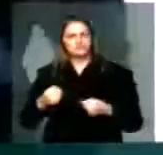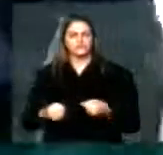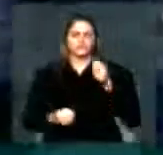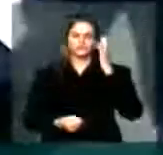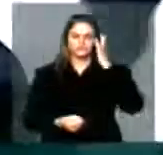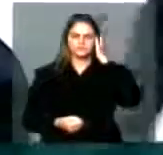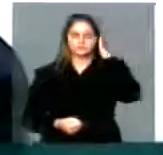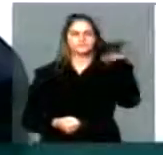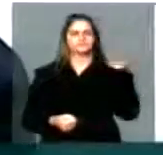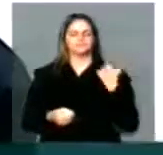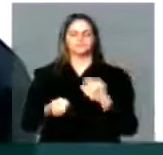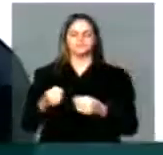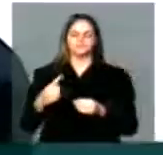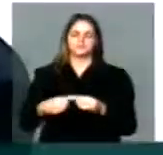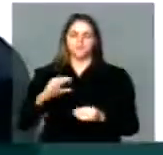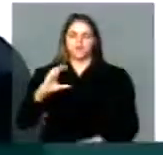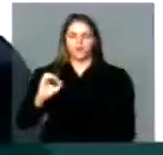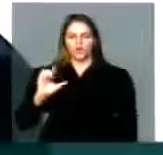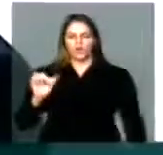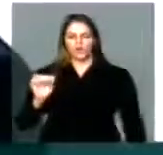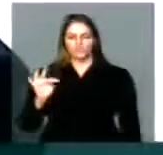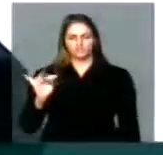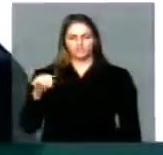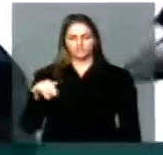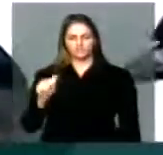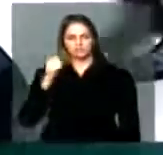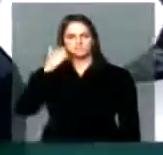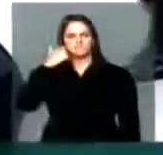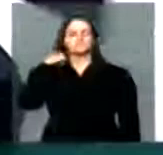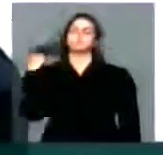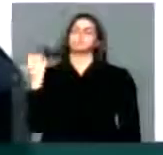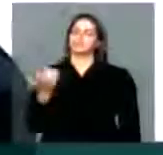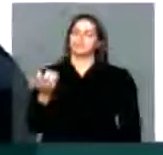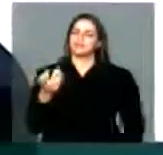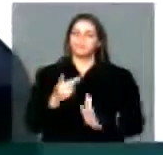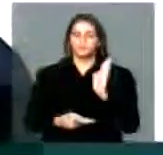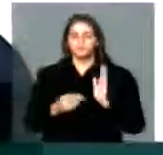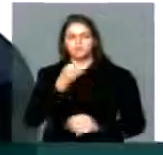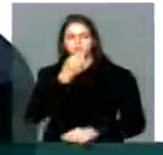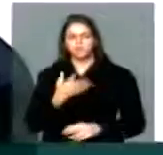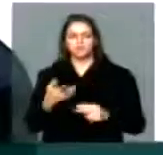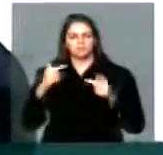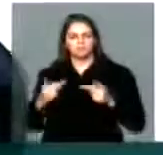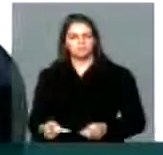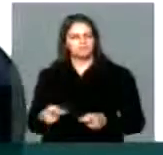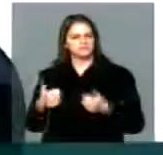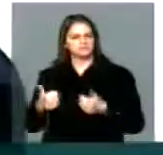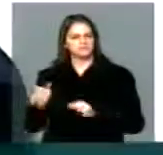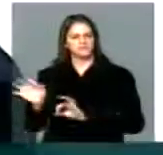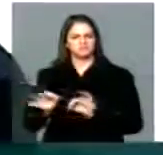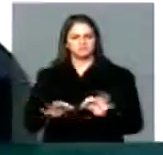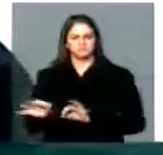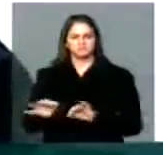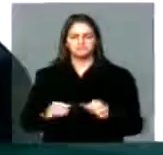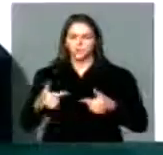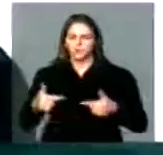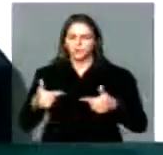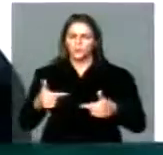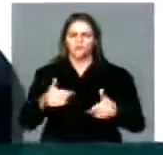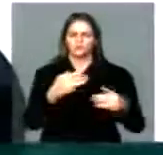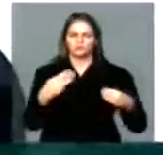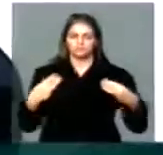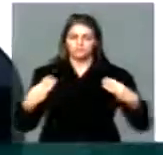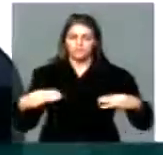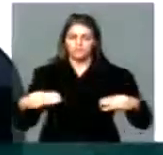prefeitura de Colatina, cuidou para que os projetos fossem bem feitos e que os ministérios liberassem. São, ao